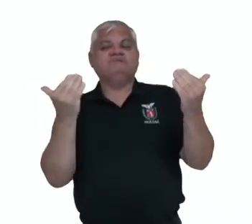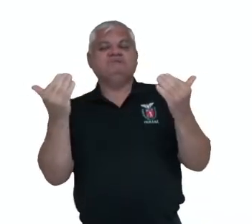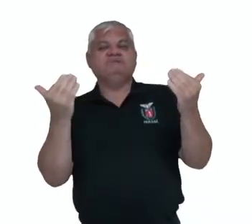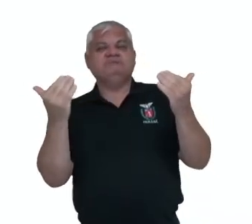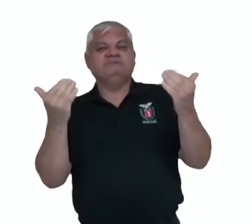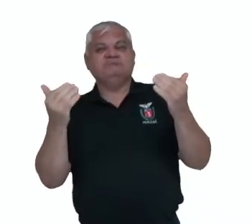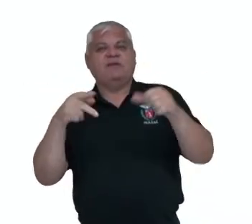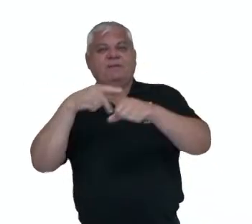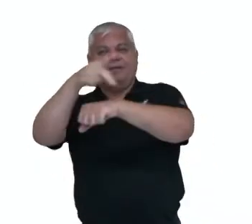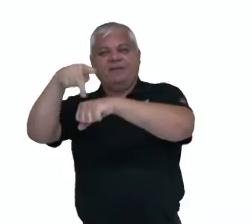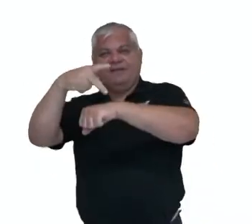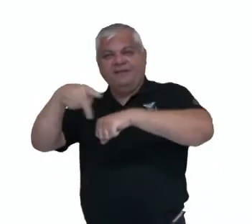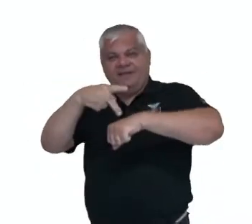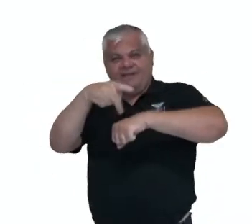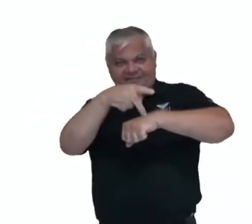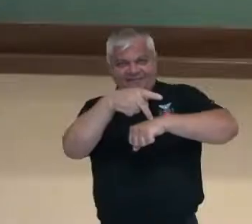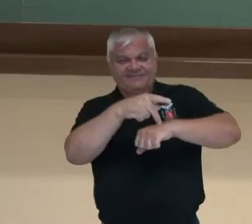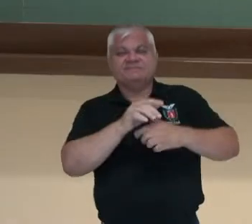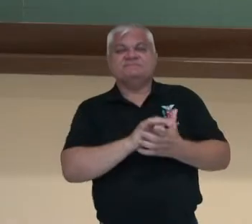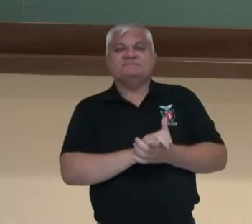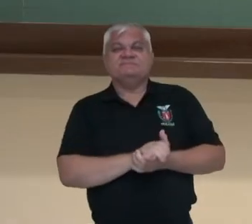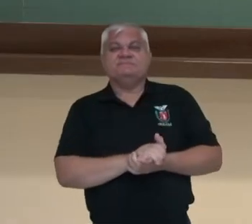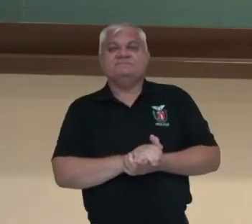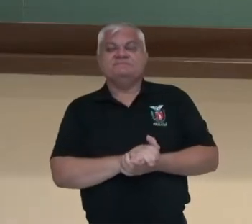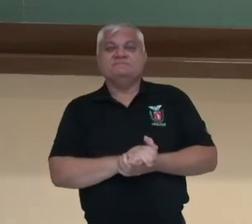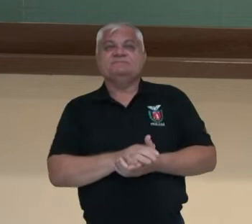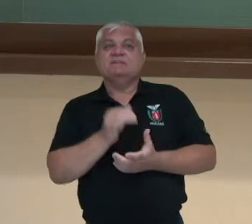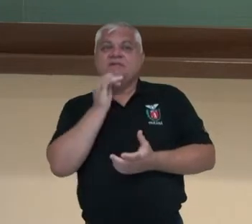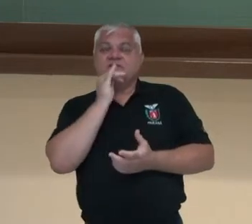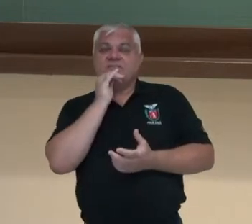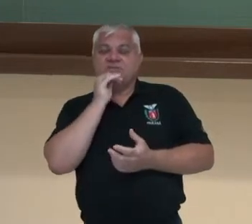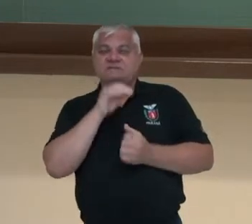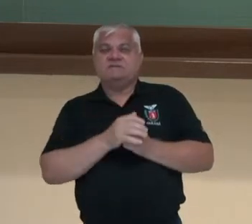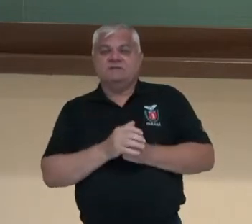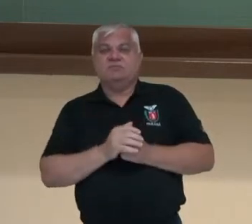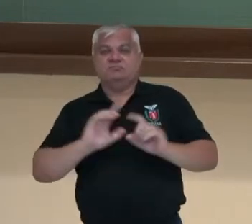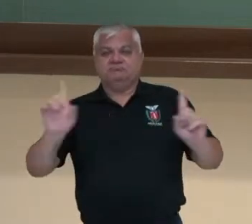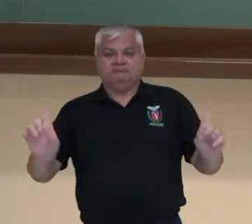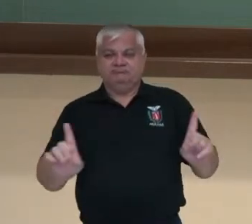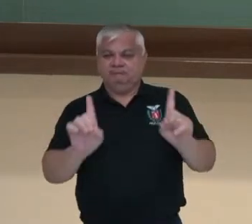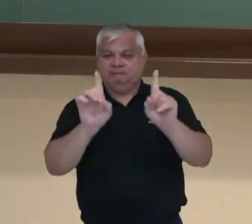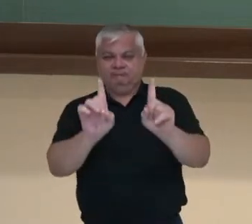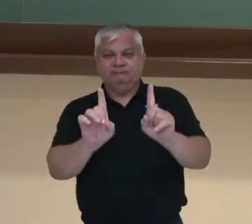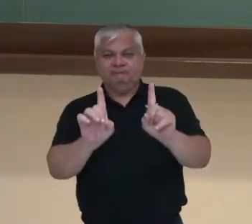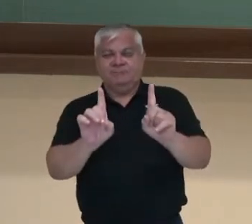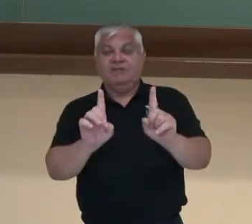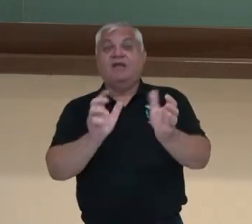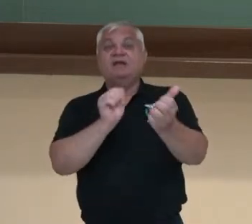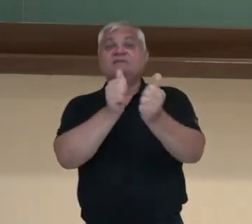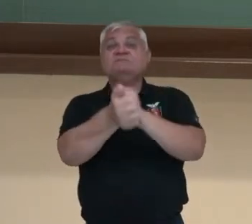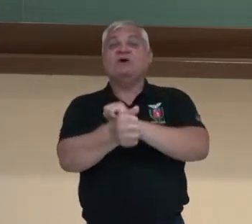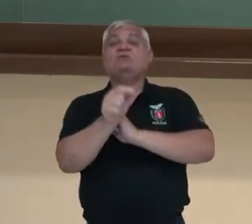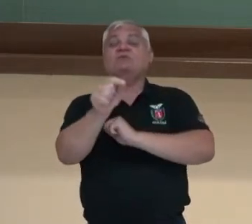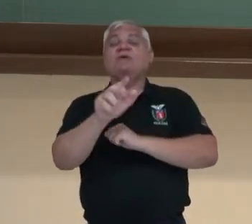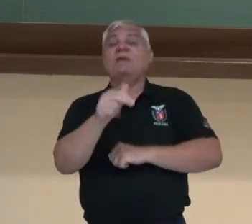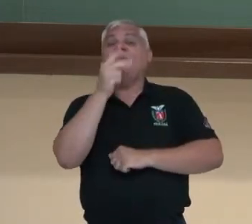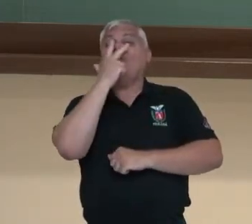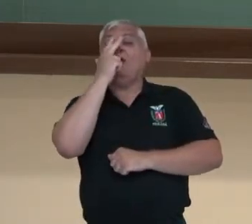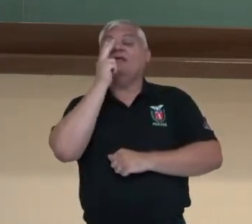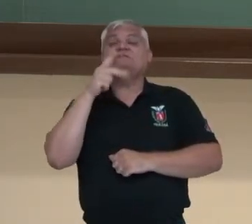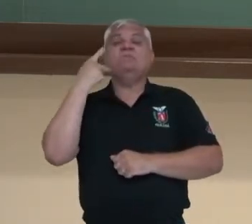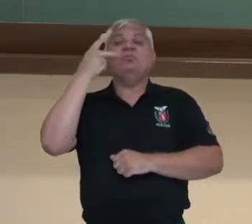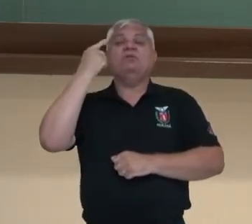performance e enfrentamento das nações. Então, nessa época aí de transição, o esporte acabou sendo uma parte política.